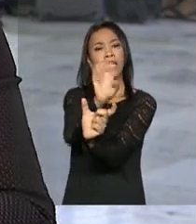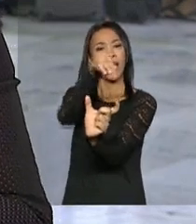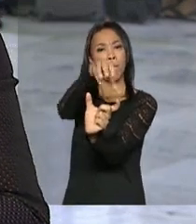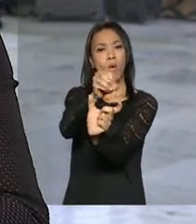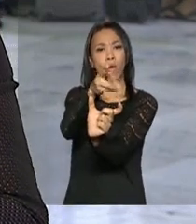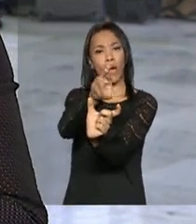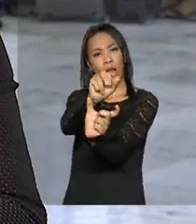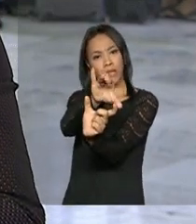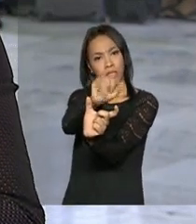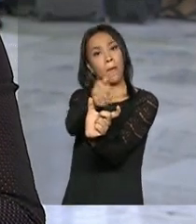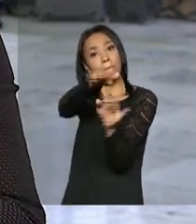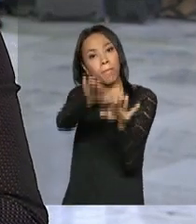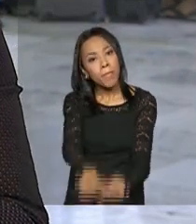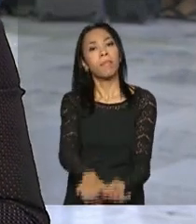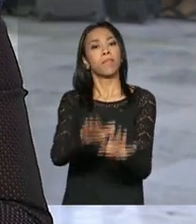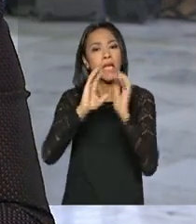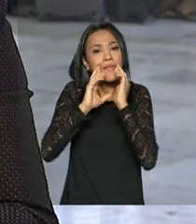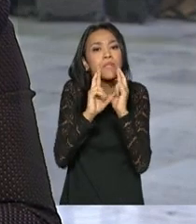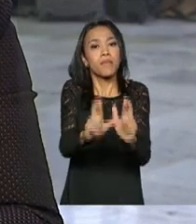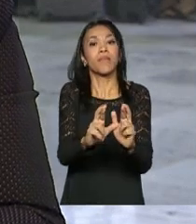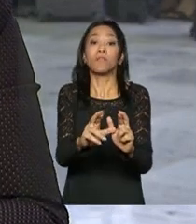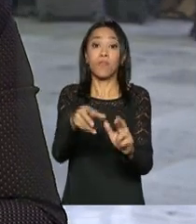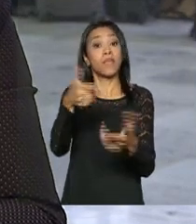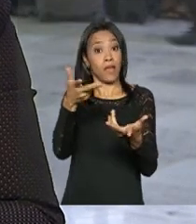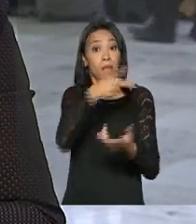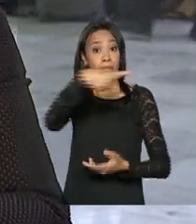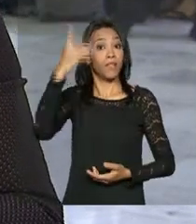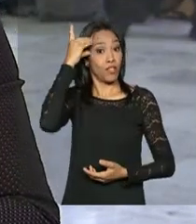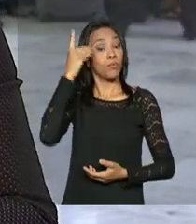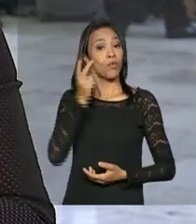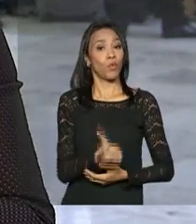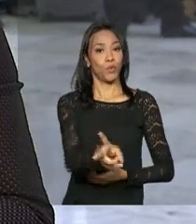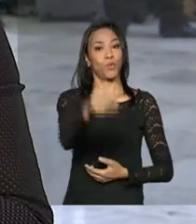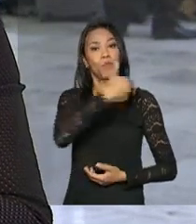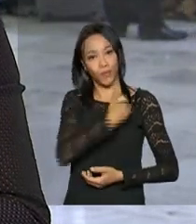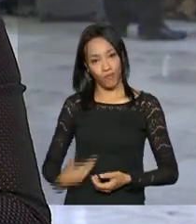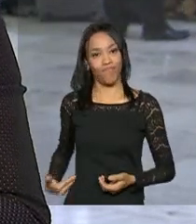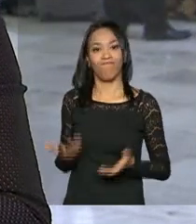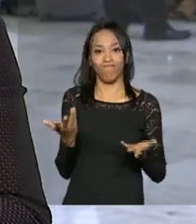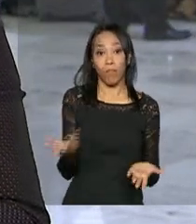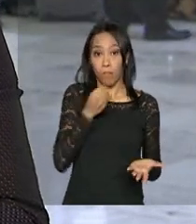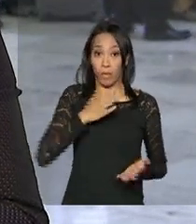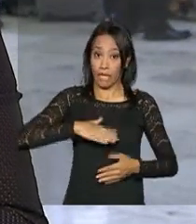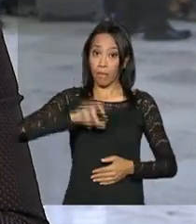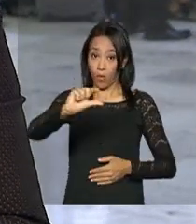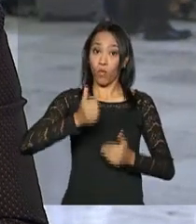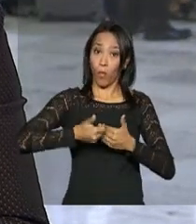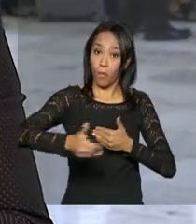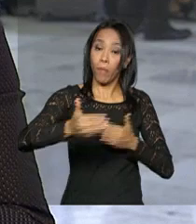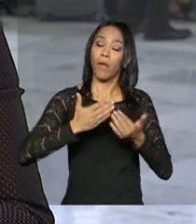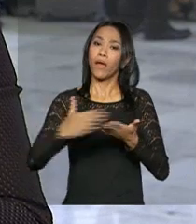dando apoio à presidenta Dilma Rousseff para a permanência no cargo. Bom, esse evento vai começar em alguns minutos, essas mulheres trouxeram